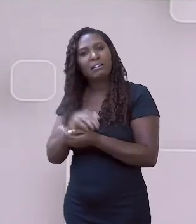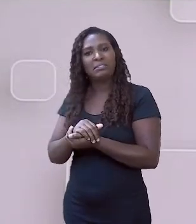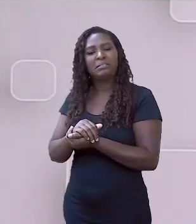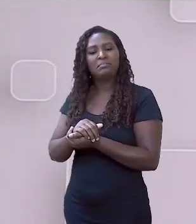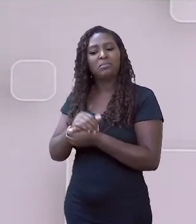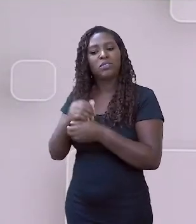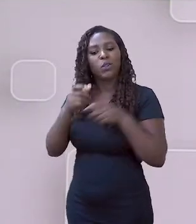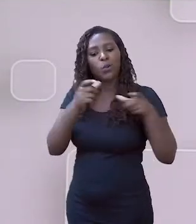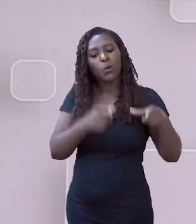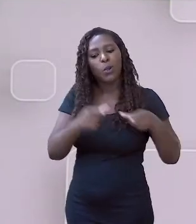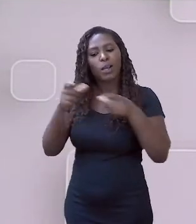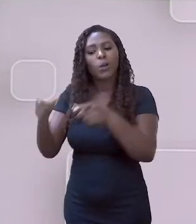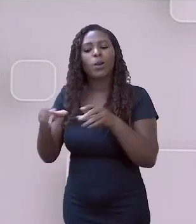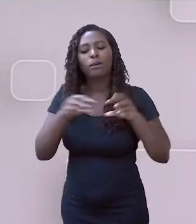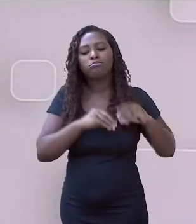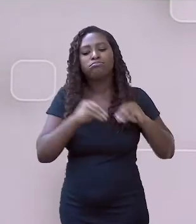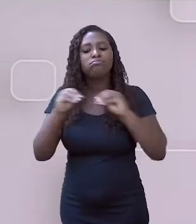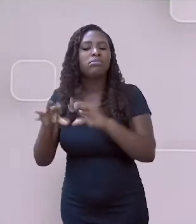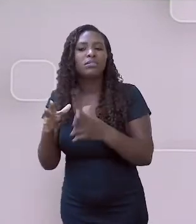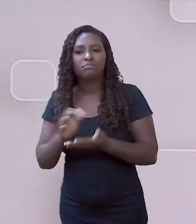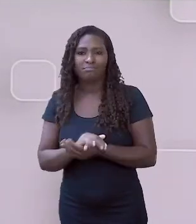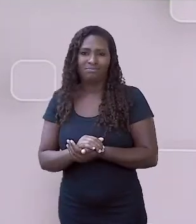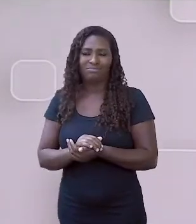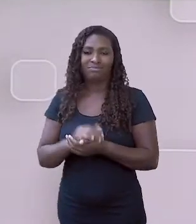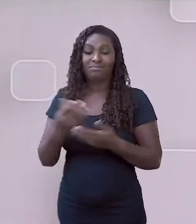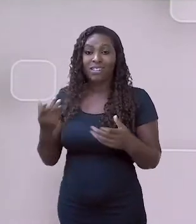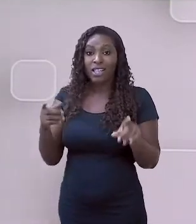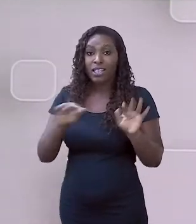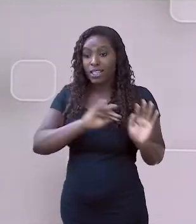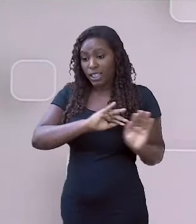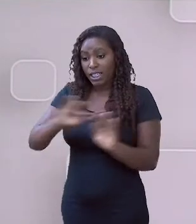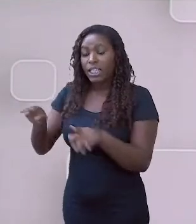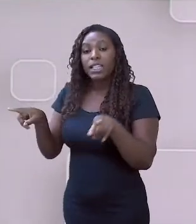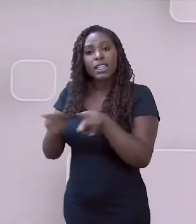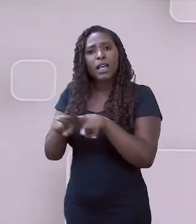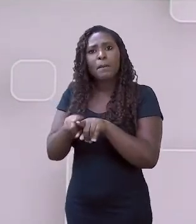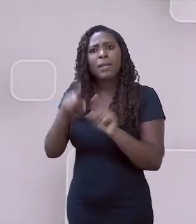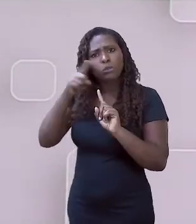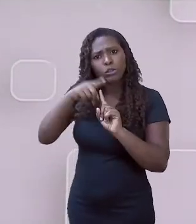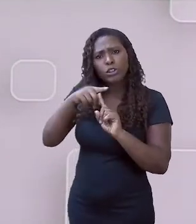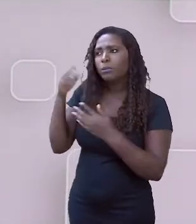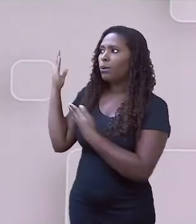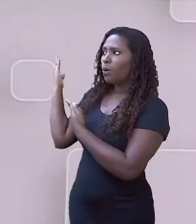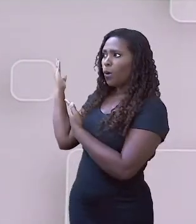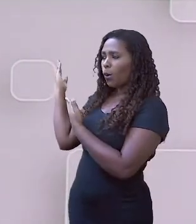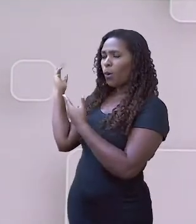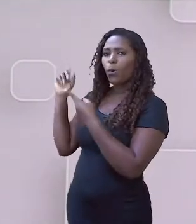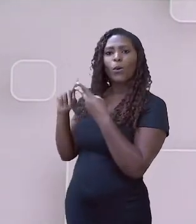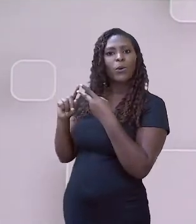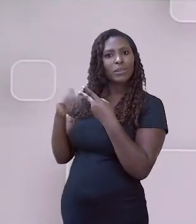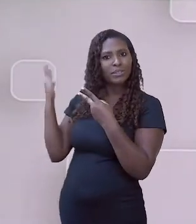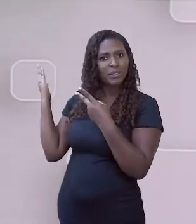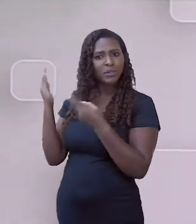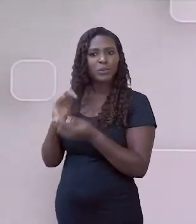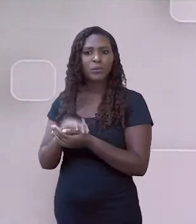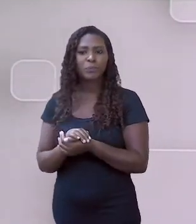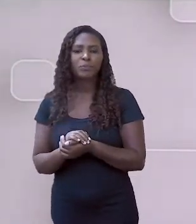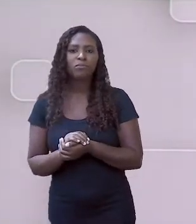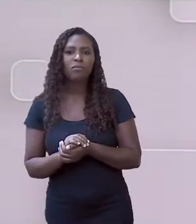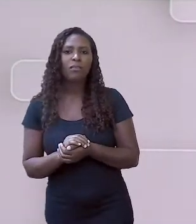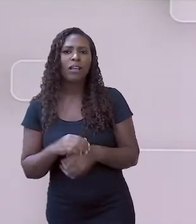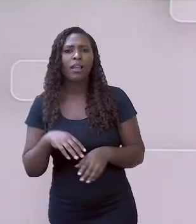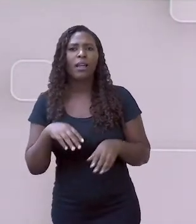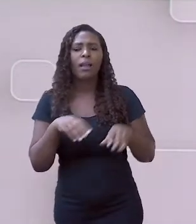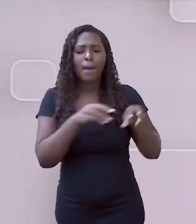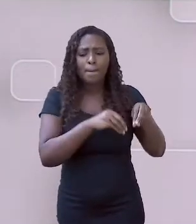Migração temporária. Olha, meu pai foi transferido pelo serviço dele, ele vai ficar seis meses em